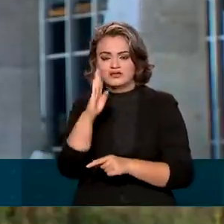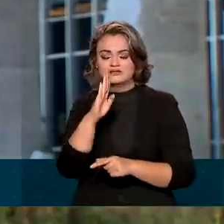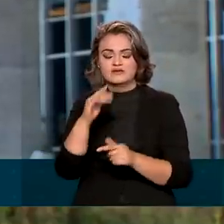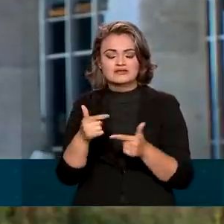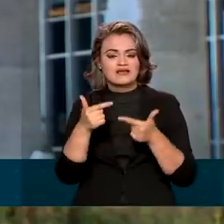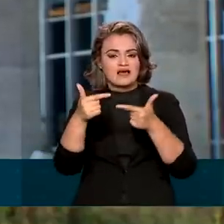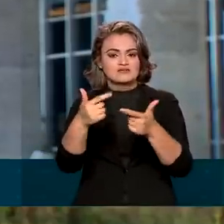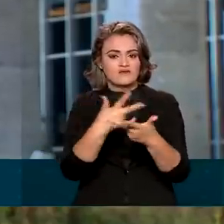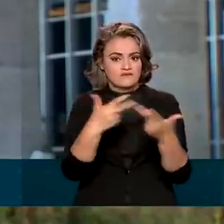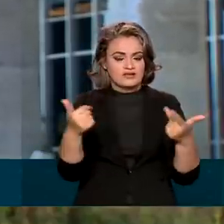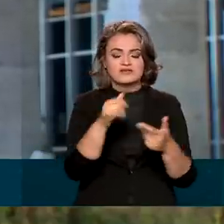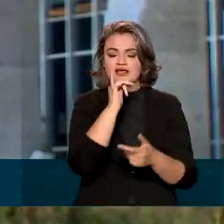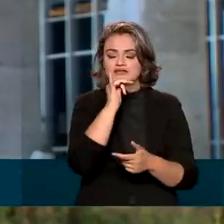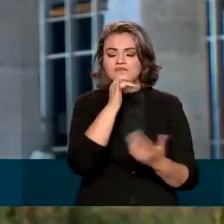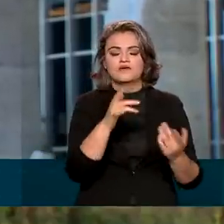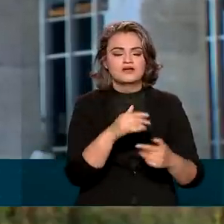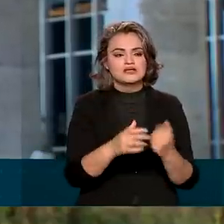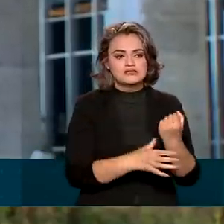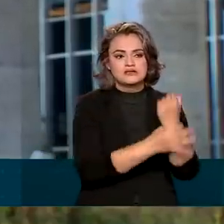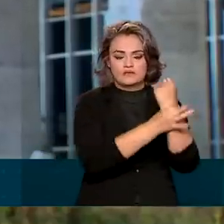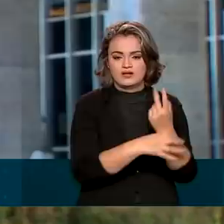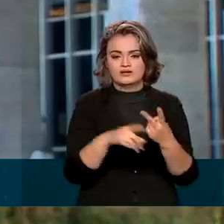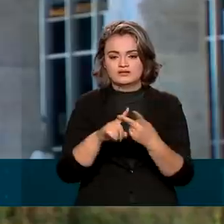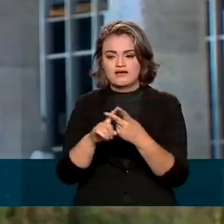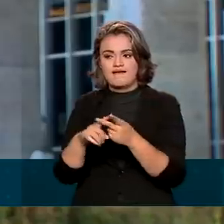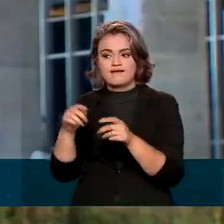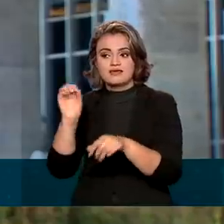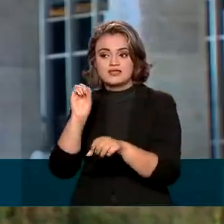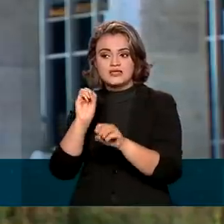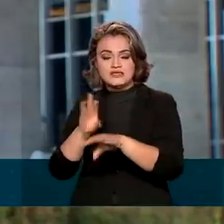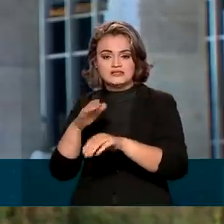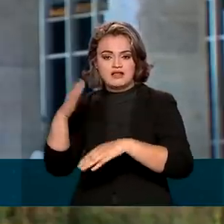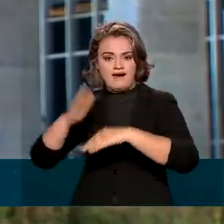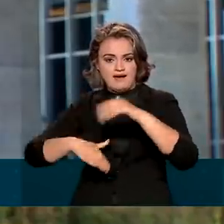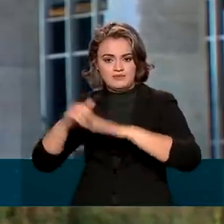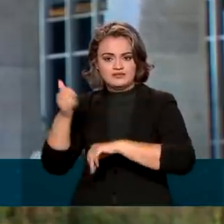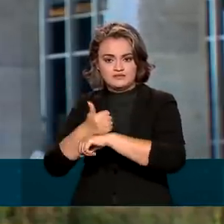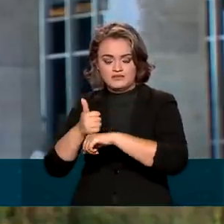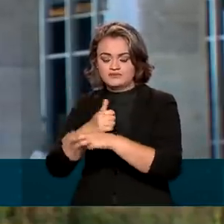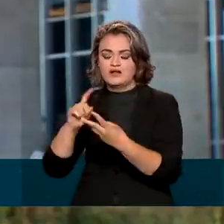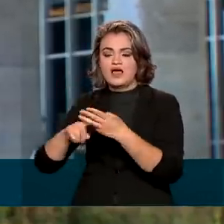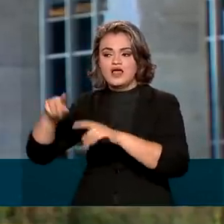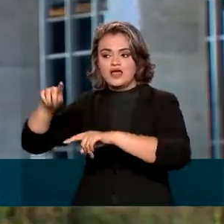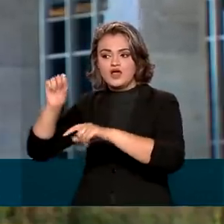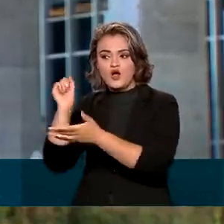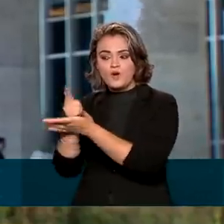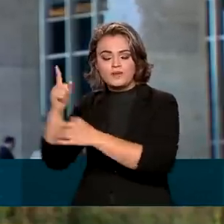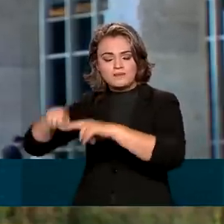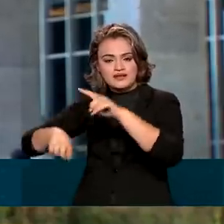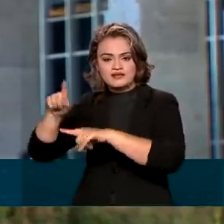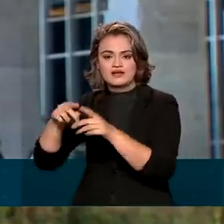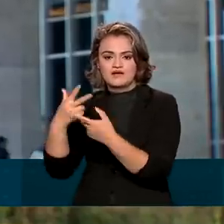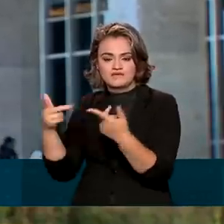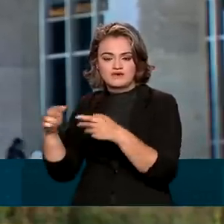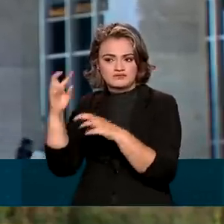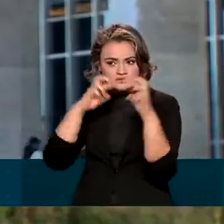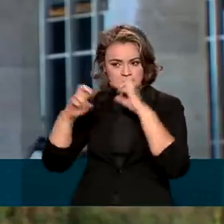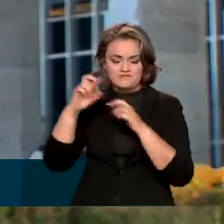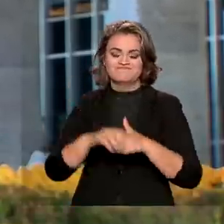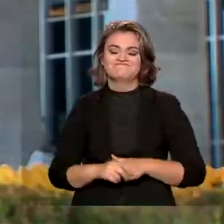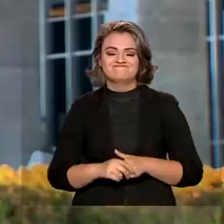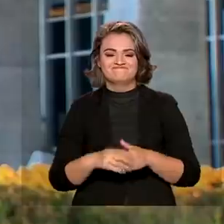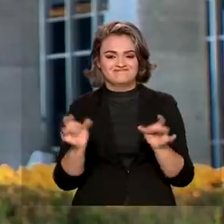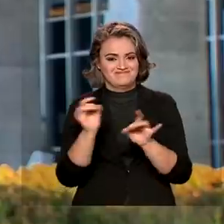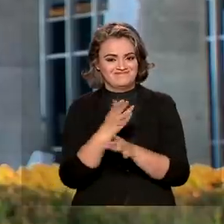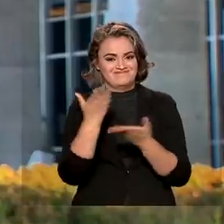operações. Operação de segurança, capacitação de agentes e cumpras de equipamentos e sistemas. Eu volto com